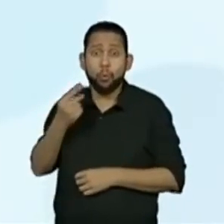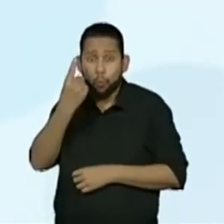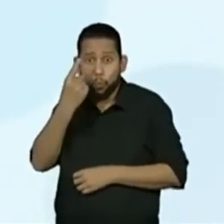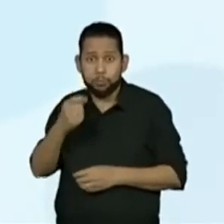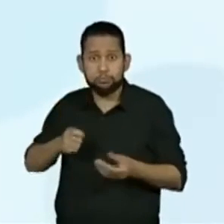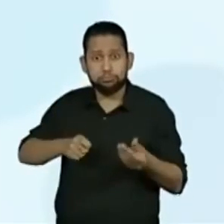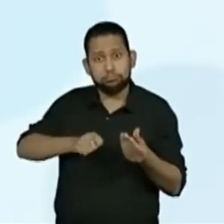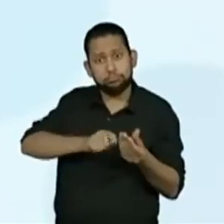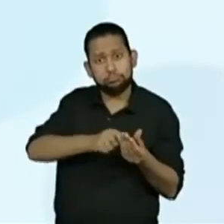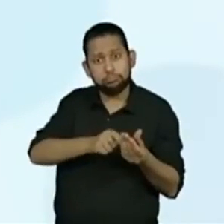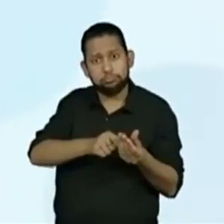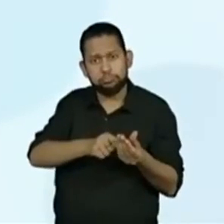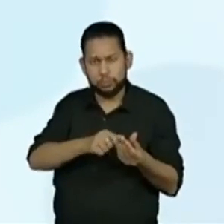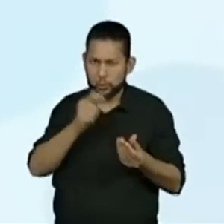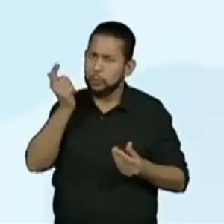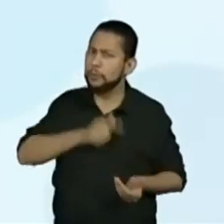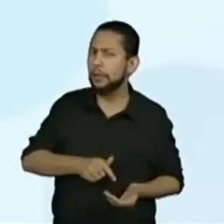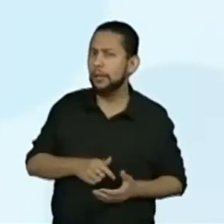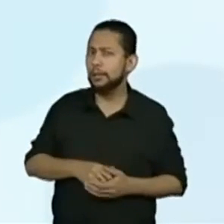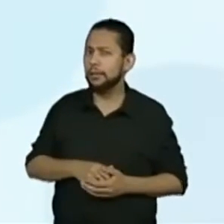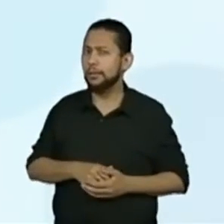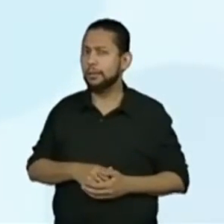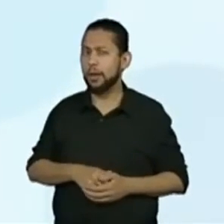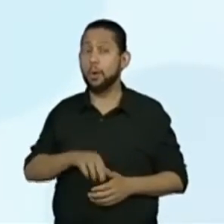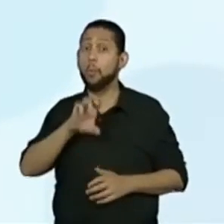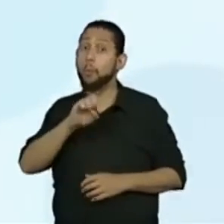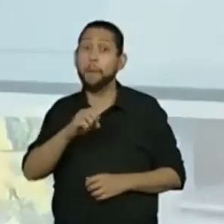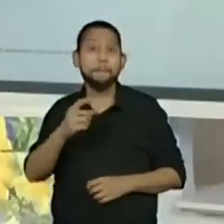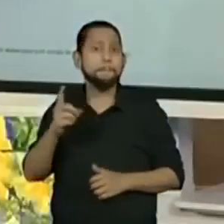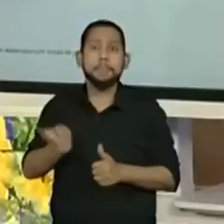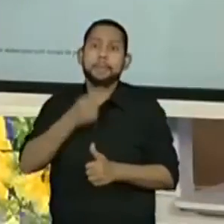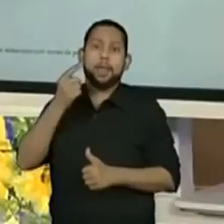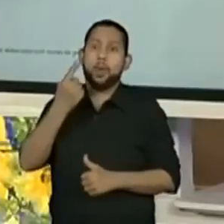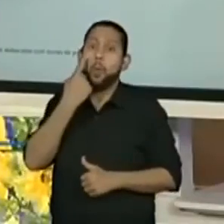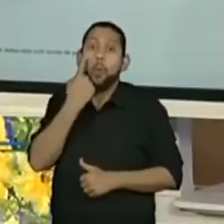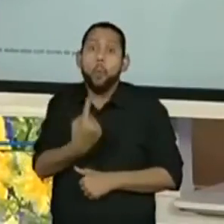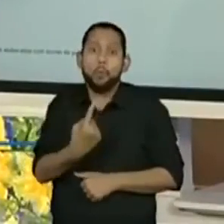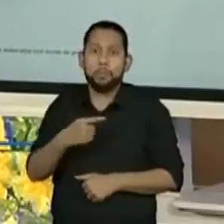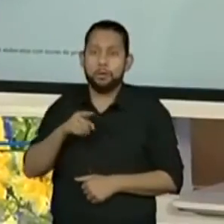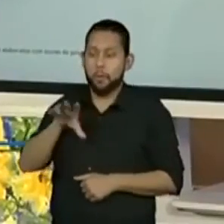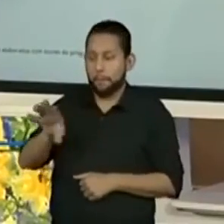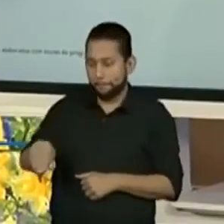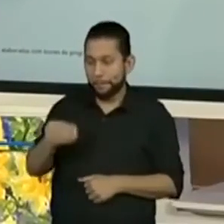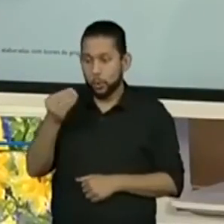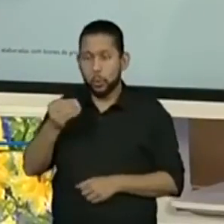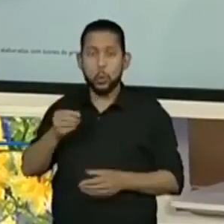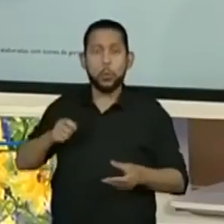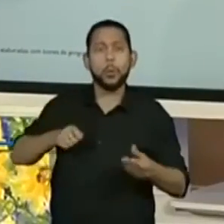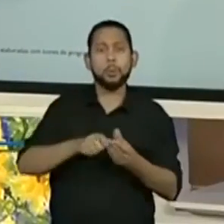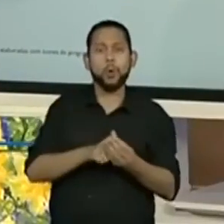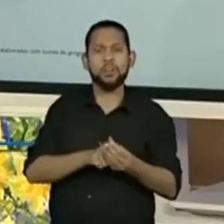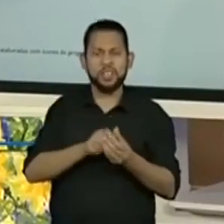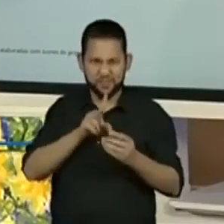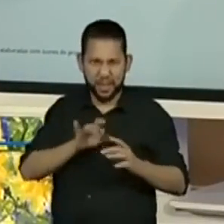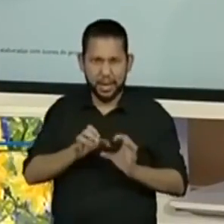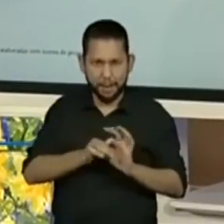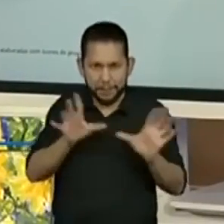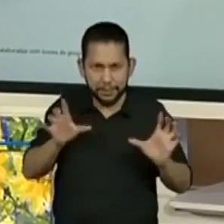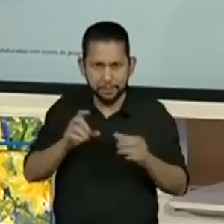abrir o cadeado? Então vamos lá. Na primeira tentativa, quais são as chances de eu abrir este cadeado?